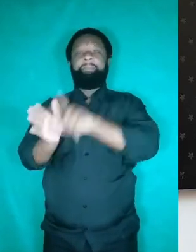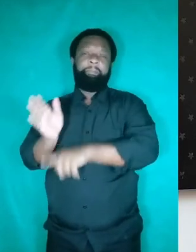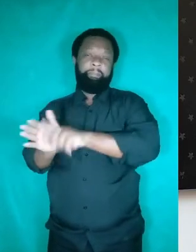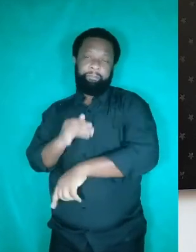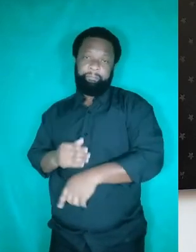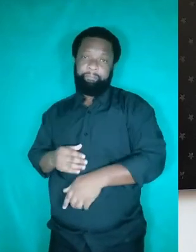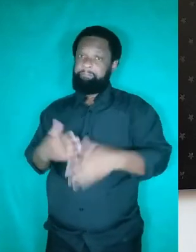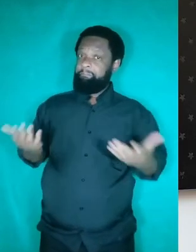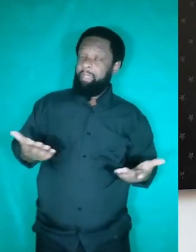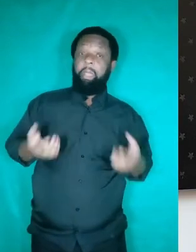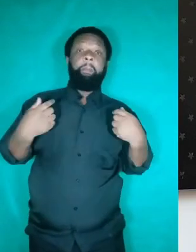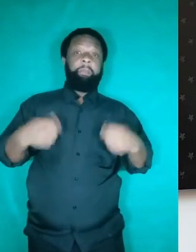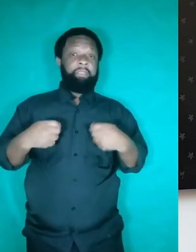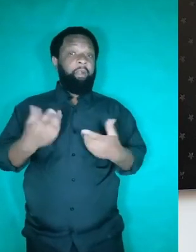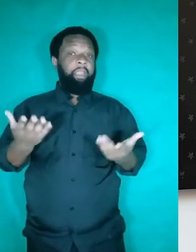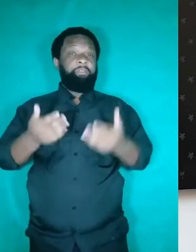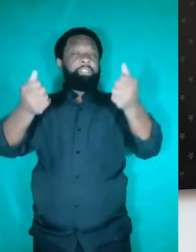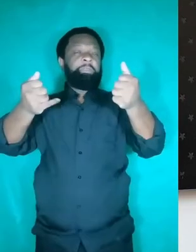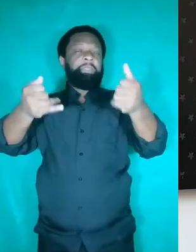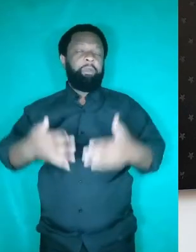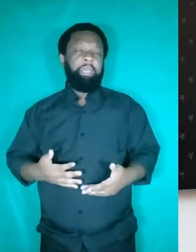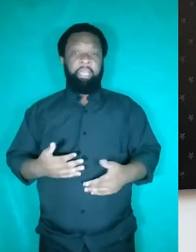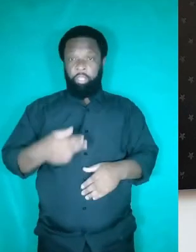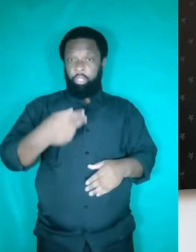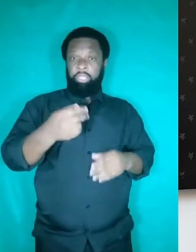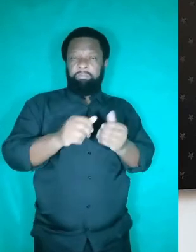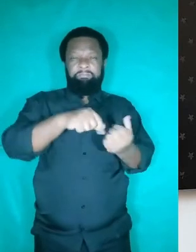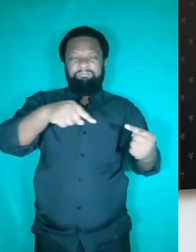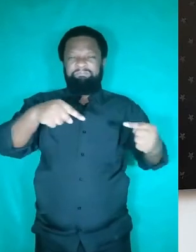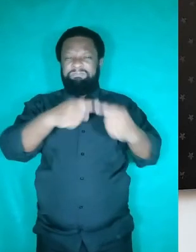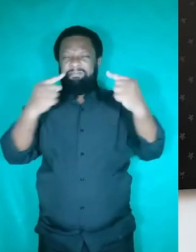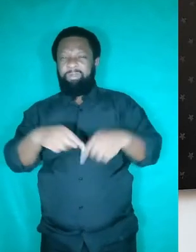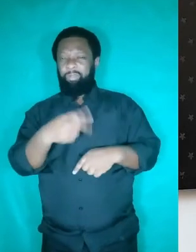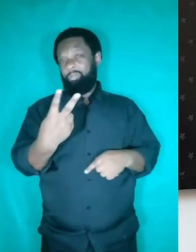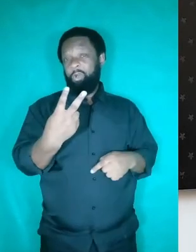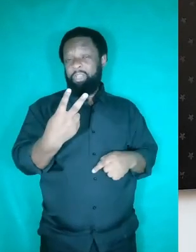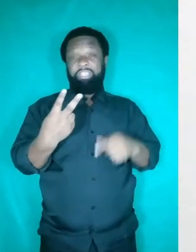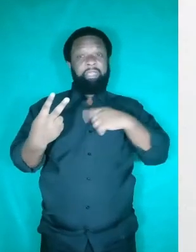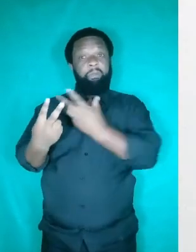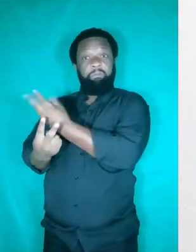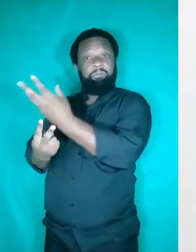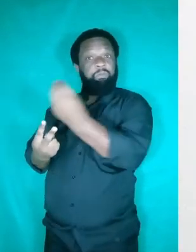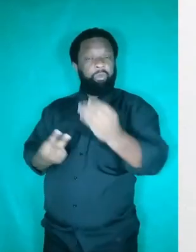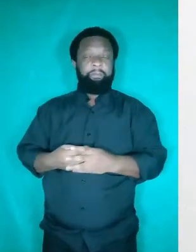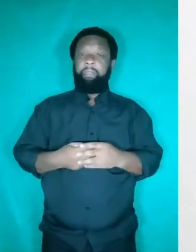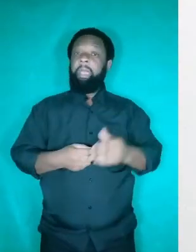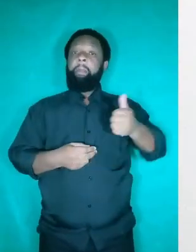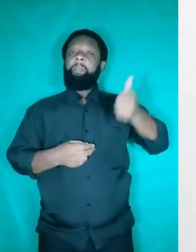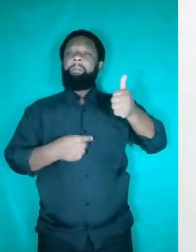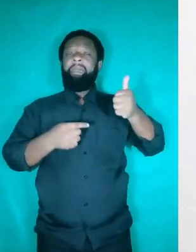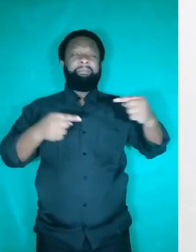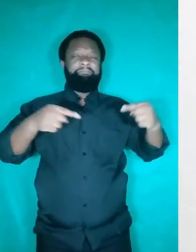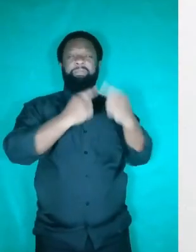aspecto, eu gostaria de ver com vocês duas inadequações que são bem comuns nas redações. A primeira inadequação,